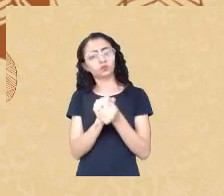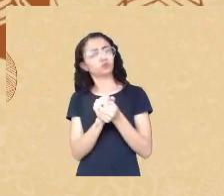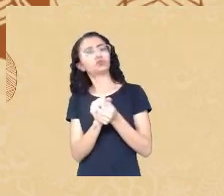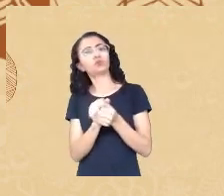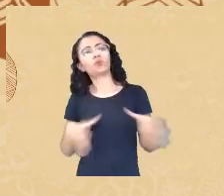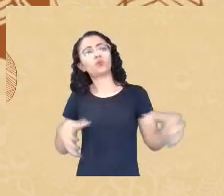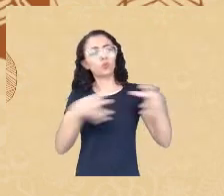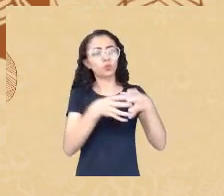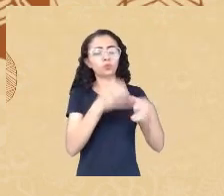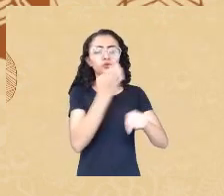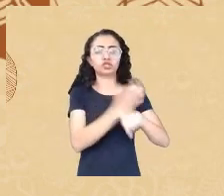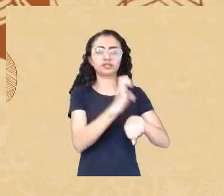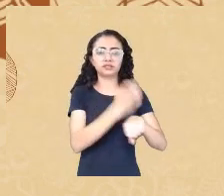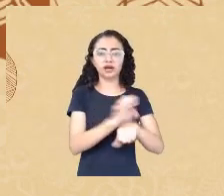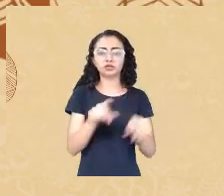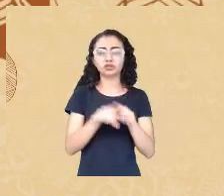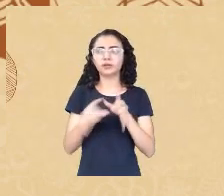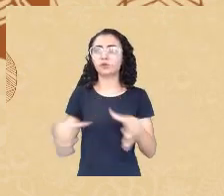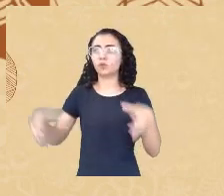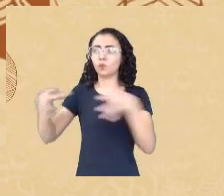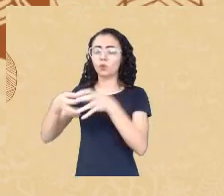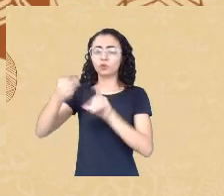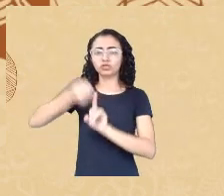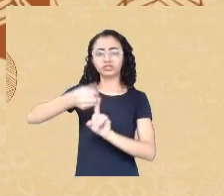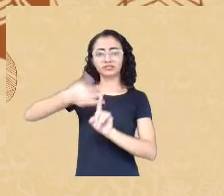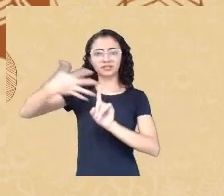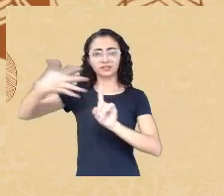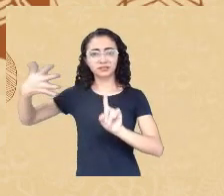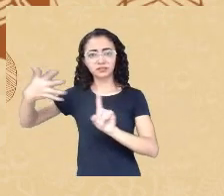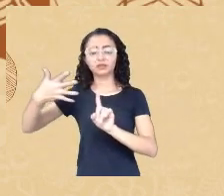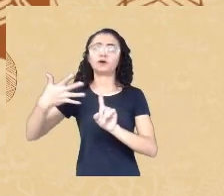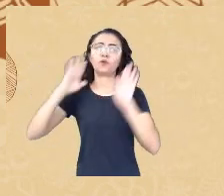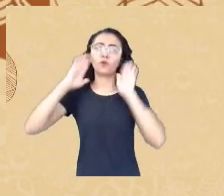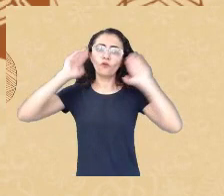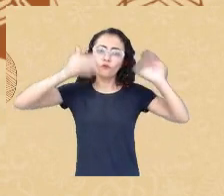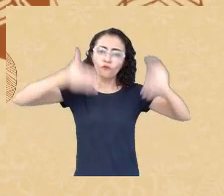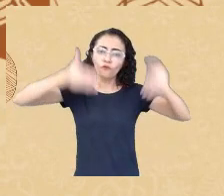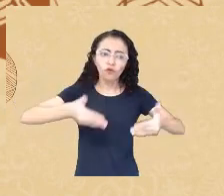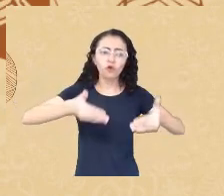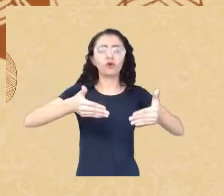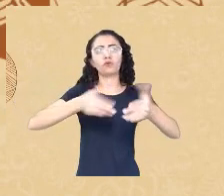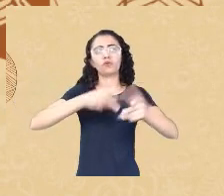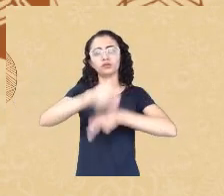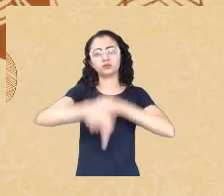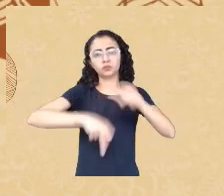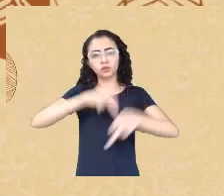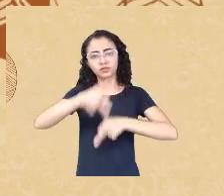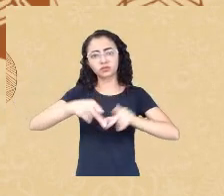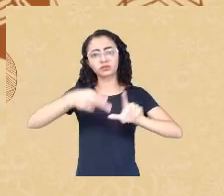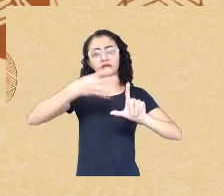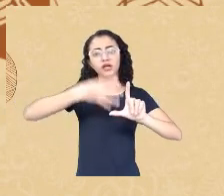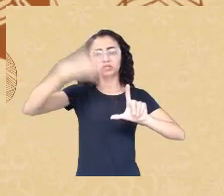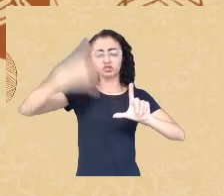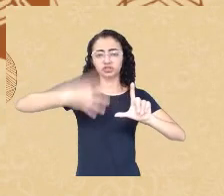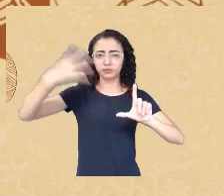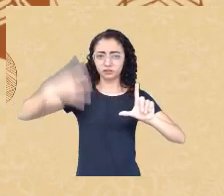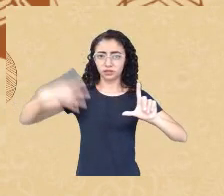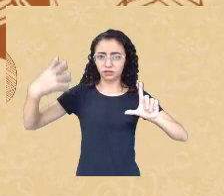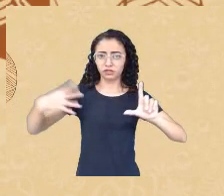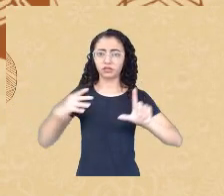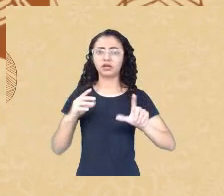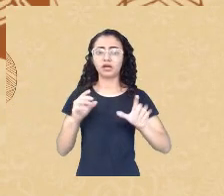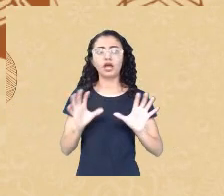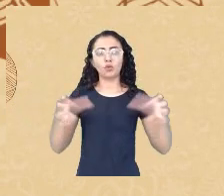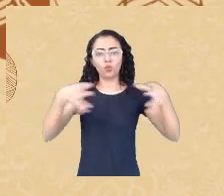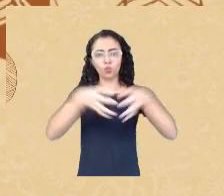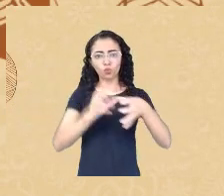de extensão voltado para atendimento às populações LGBTQIA+, é um grupo que a gente tem trabalhado e a gente